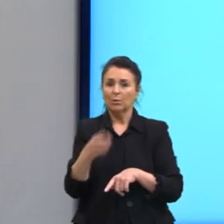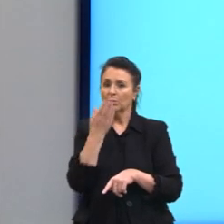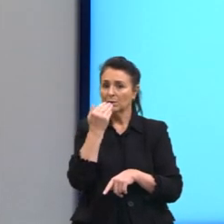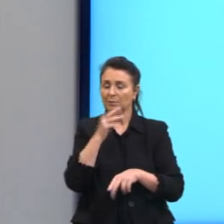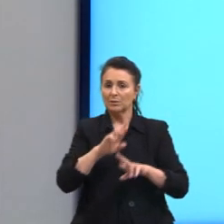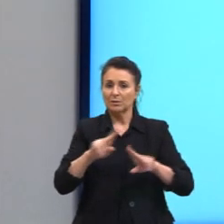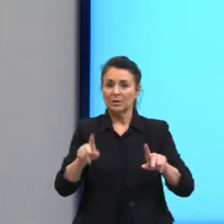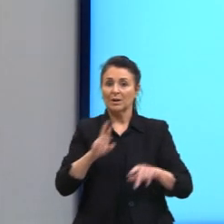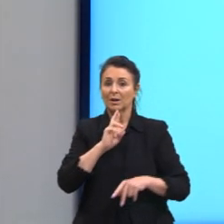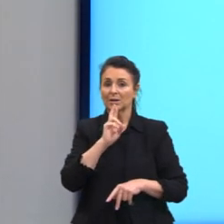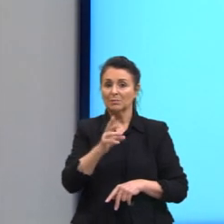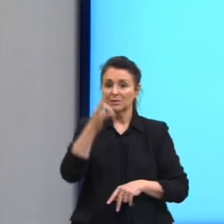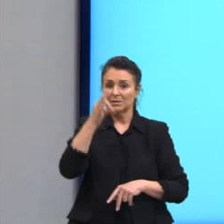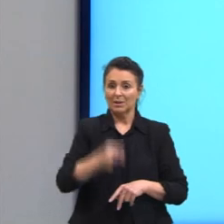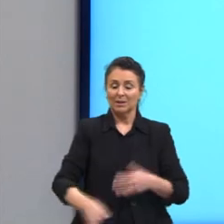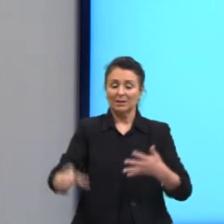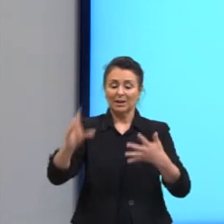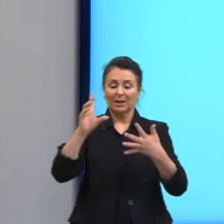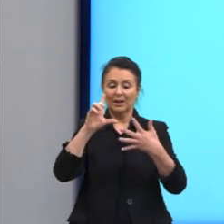Então, a resposta é a C.